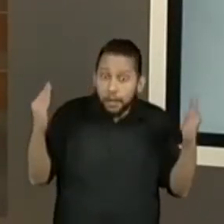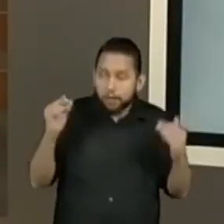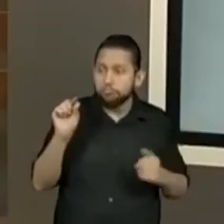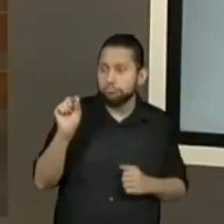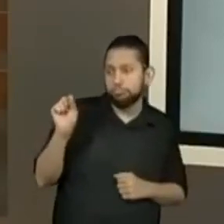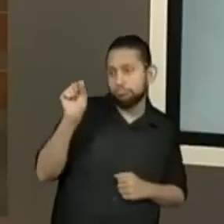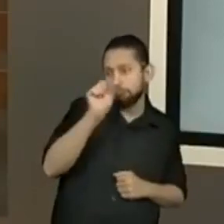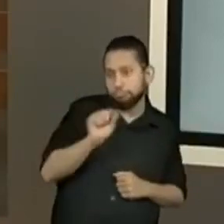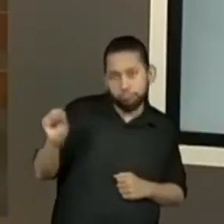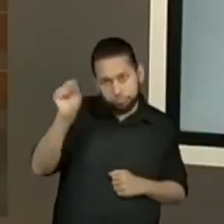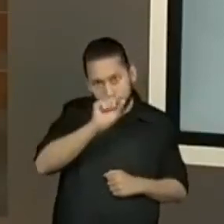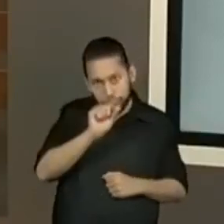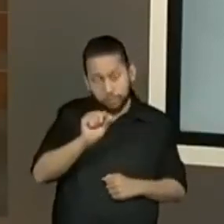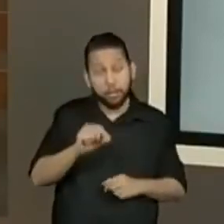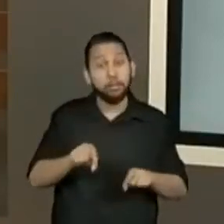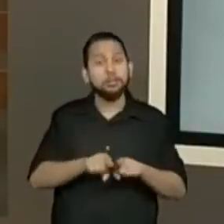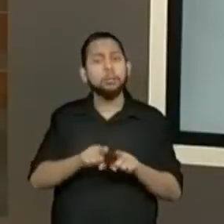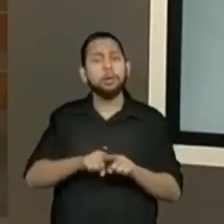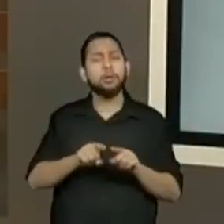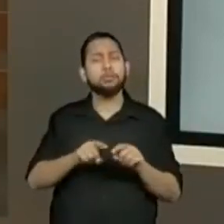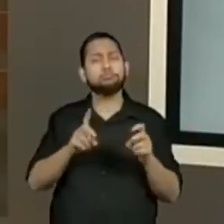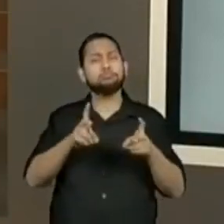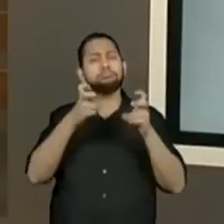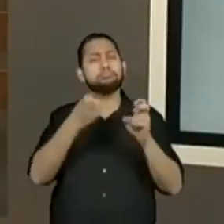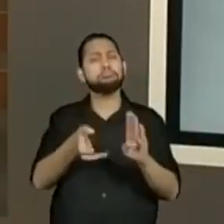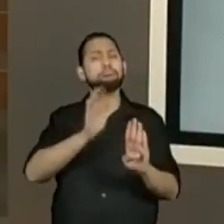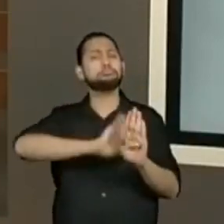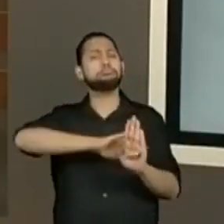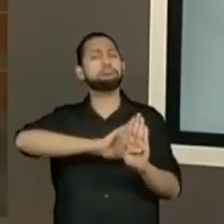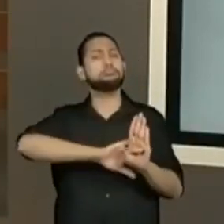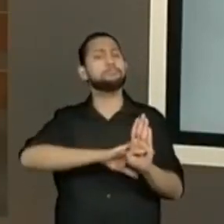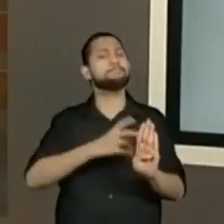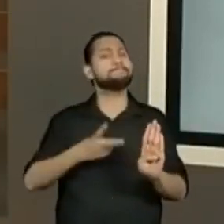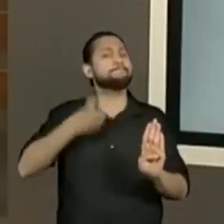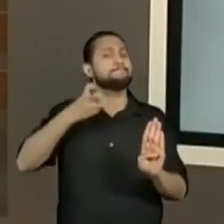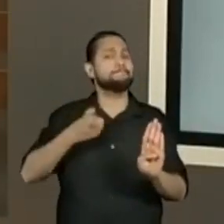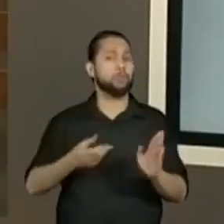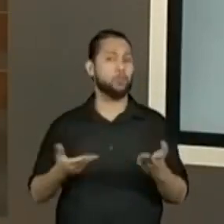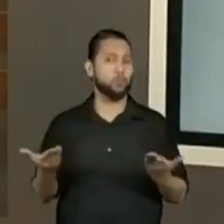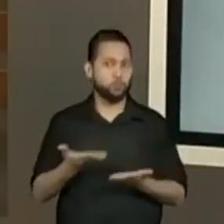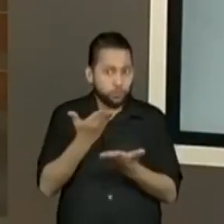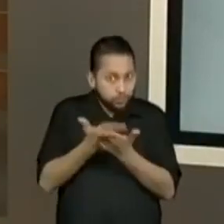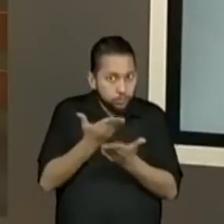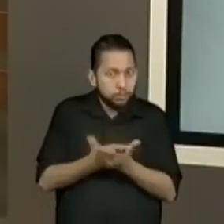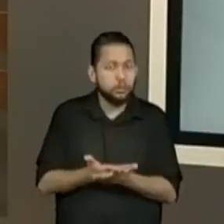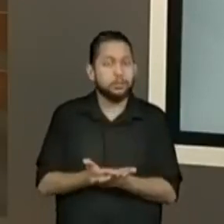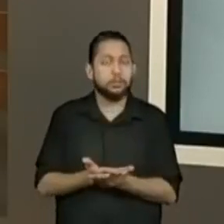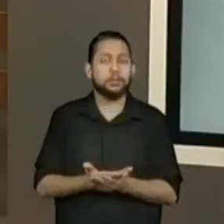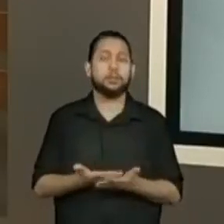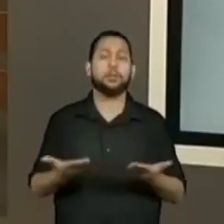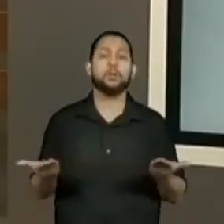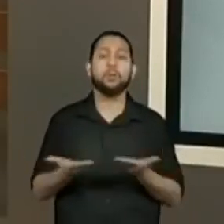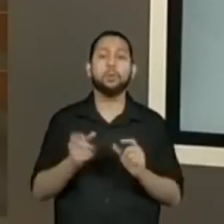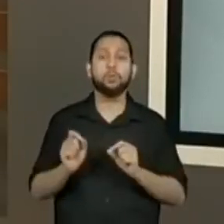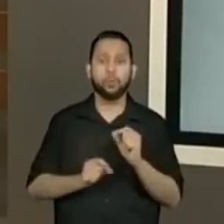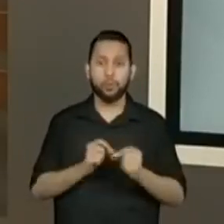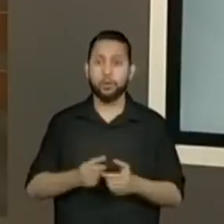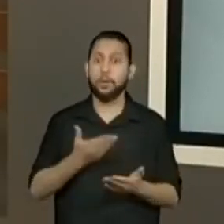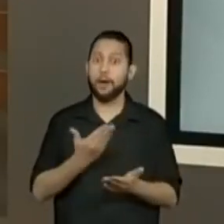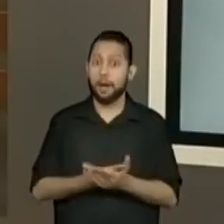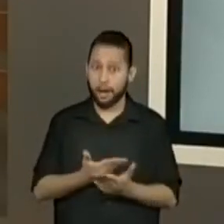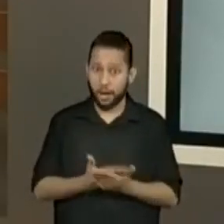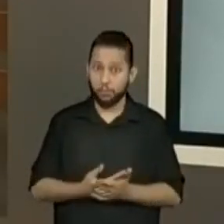localizar informação implícita. Então, esse é o desafio da aula de hoje. Lembrando que nós vamos trabalhar com as aulas